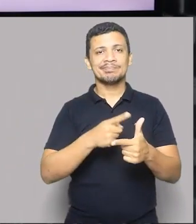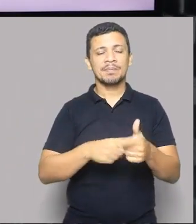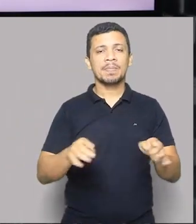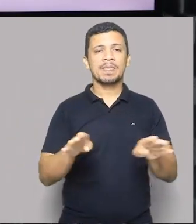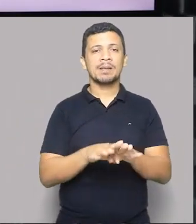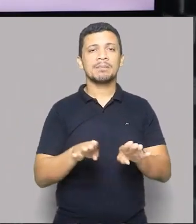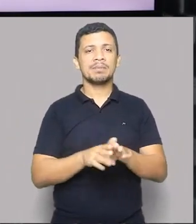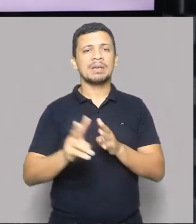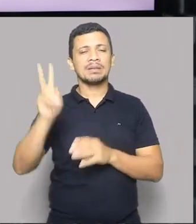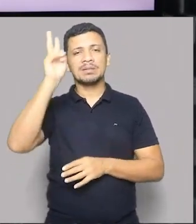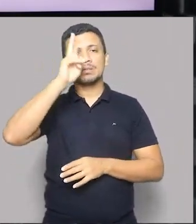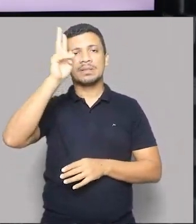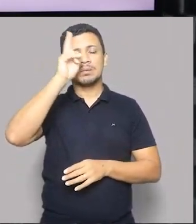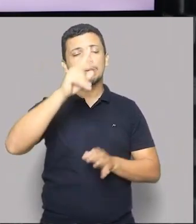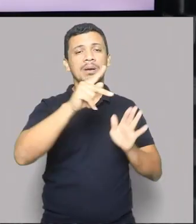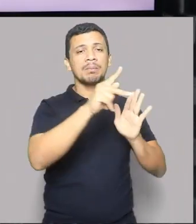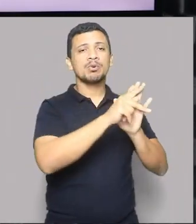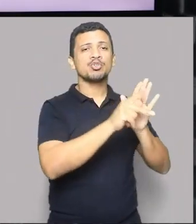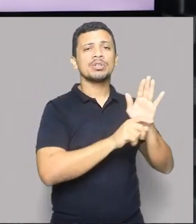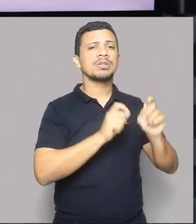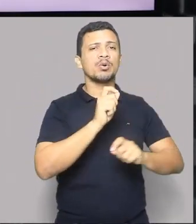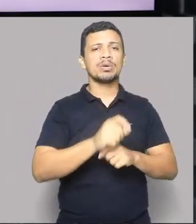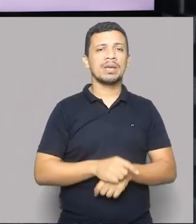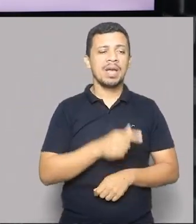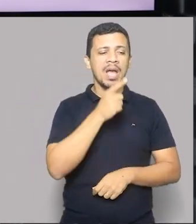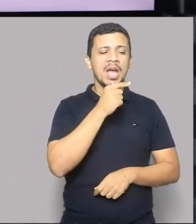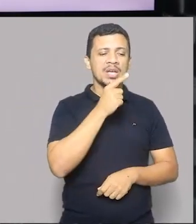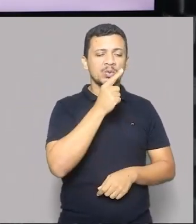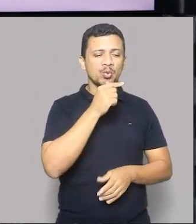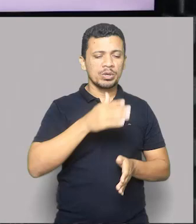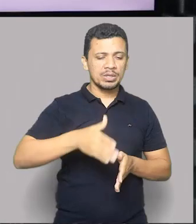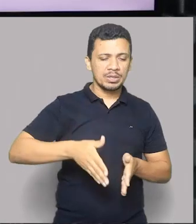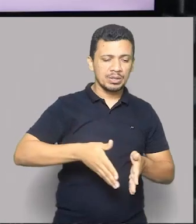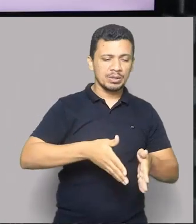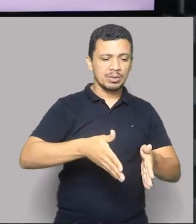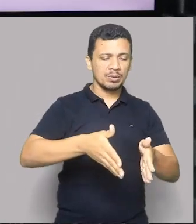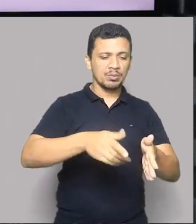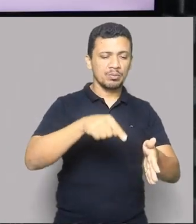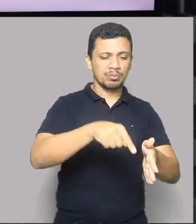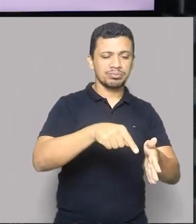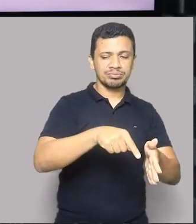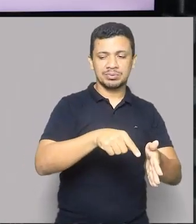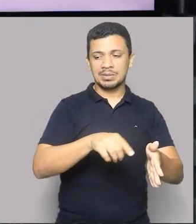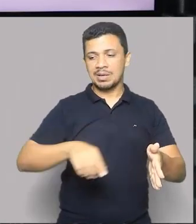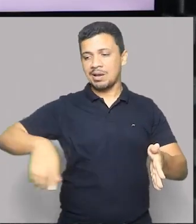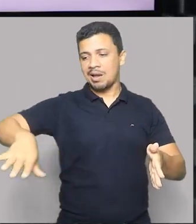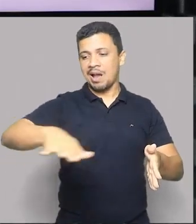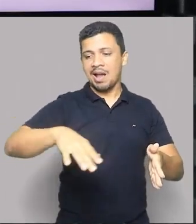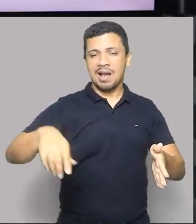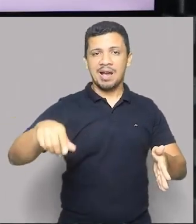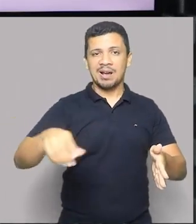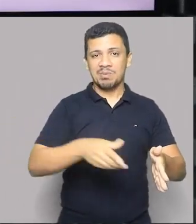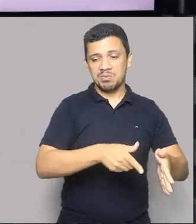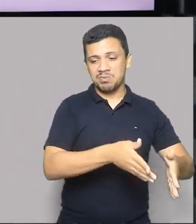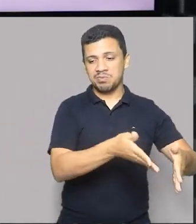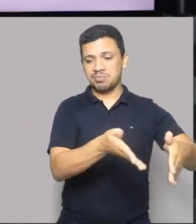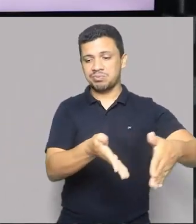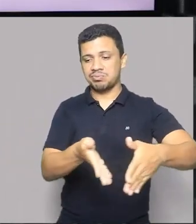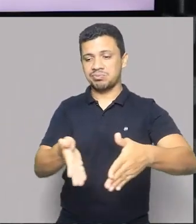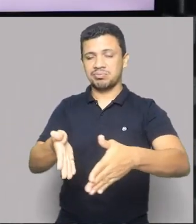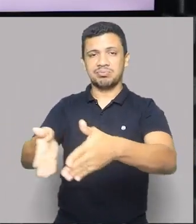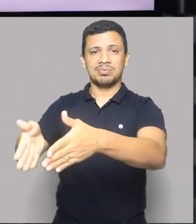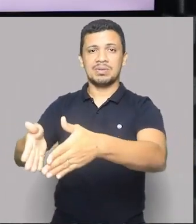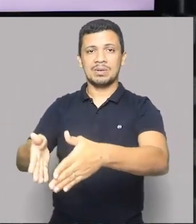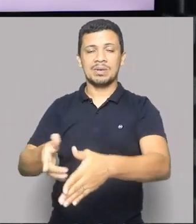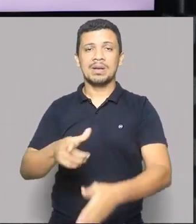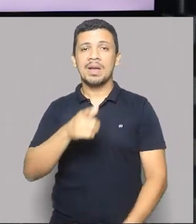projetos, que é a transposição do Rio São Francisco. Os rios que tem aqui, eles